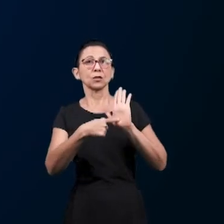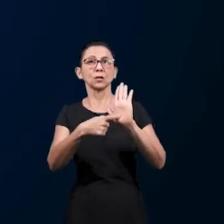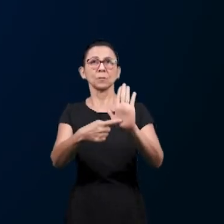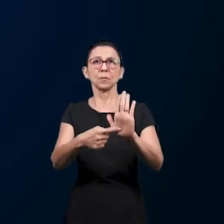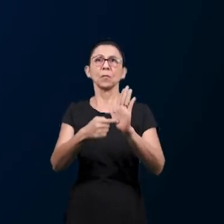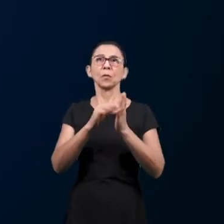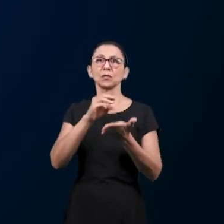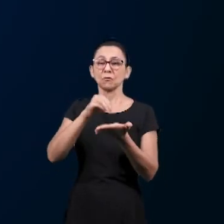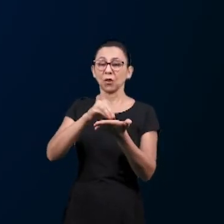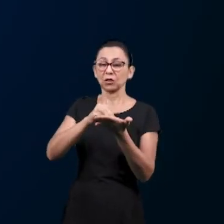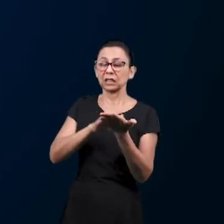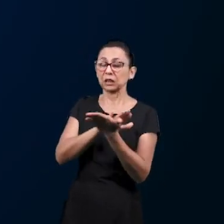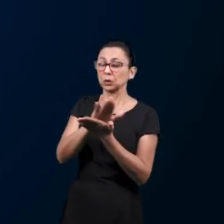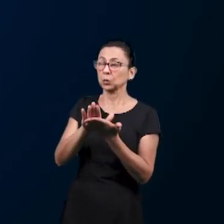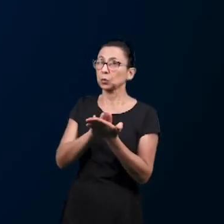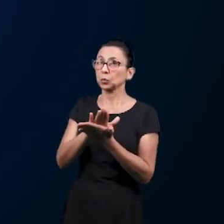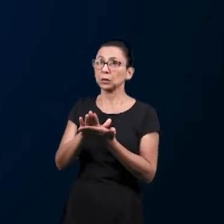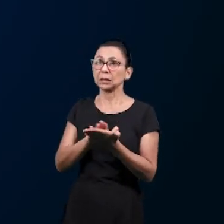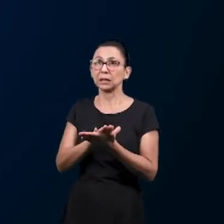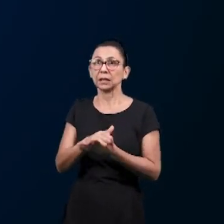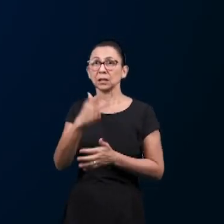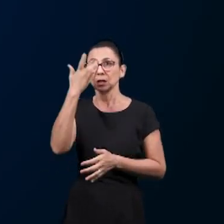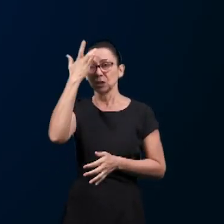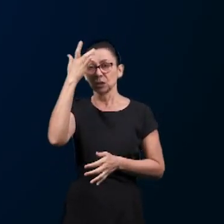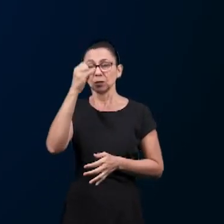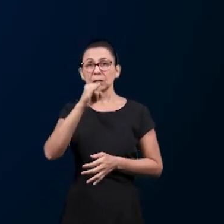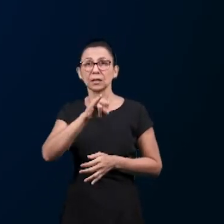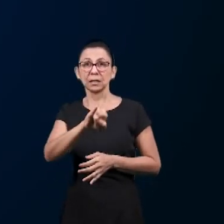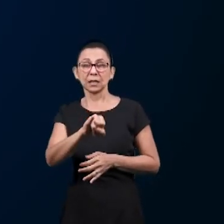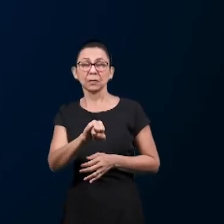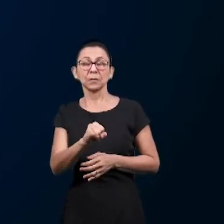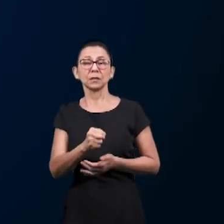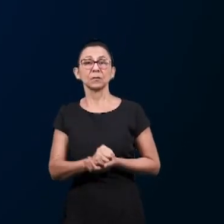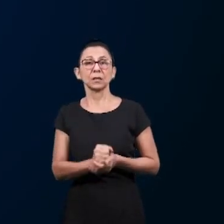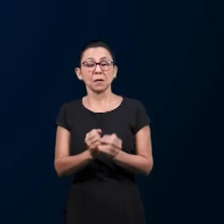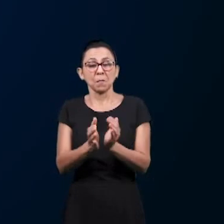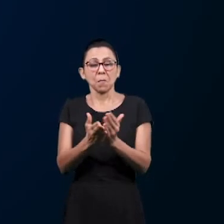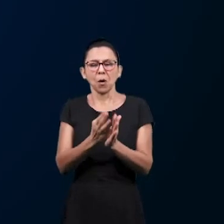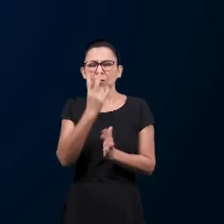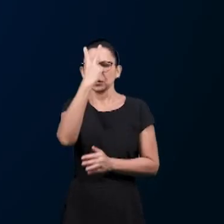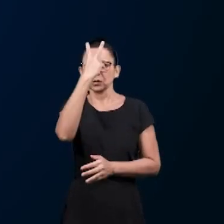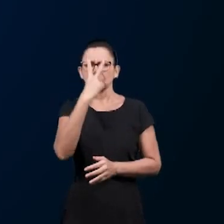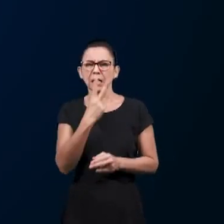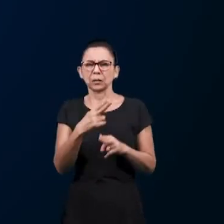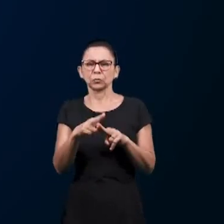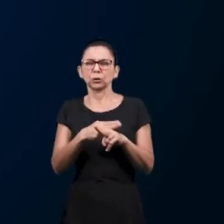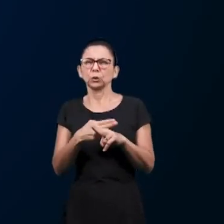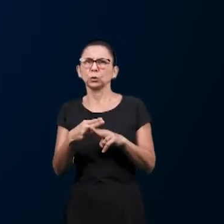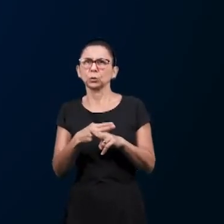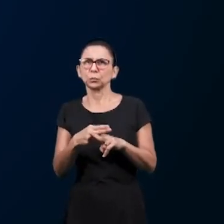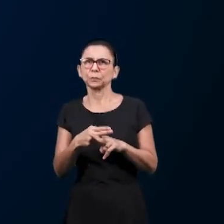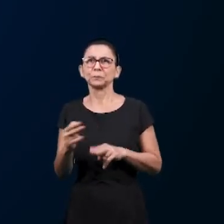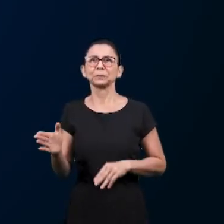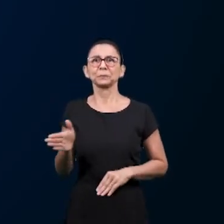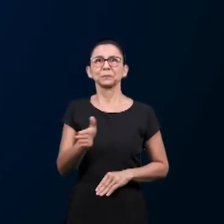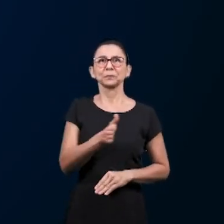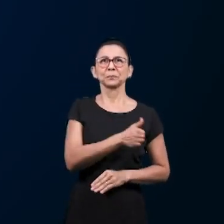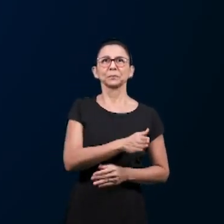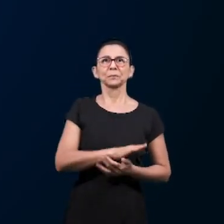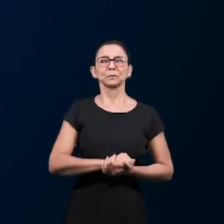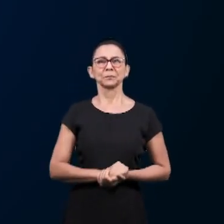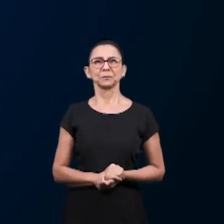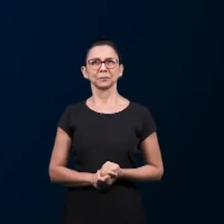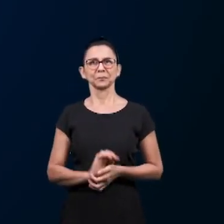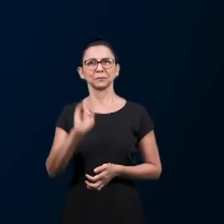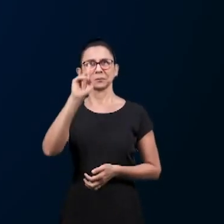estou enriquecido. De nada tem falta. Não sabe se está um desgraçado, miserável, pobre, cego e nu. A paz do Senhor,